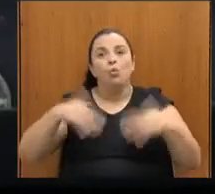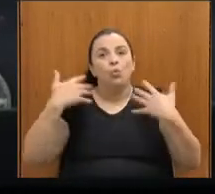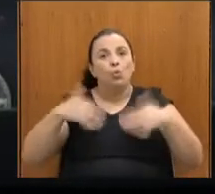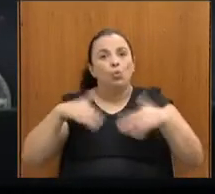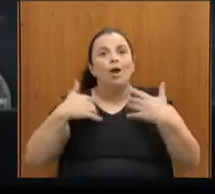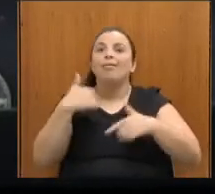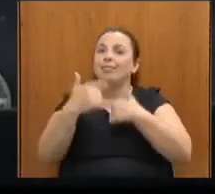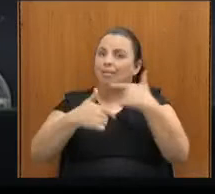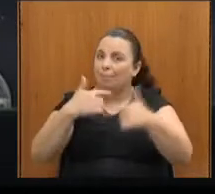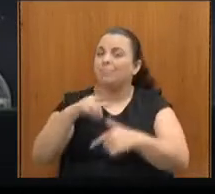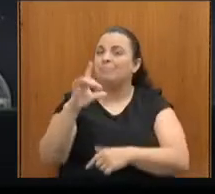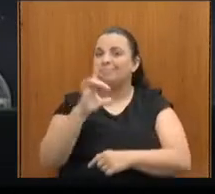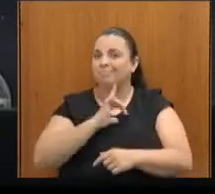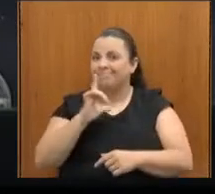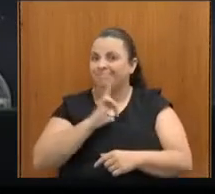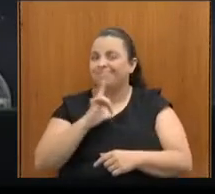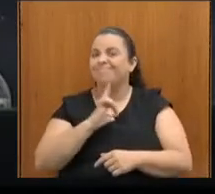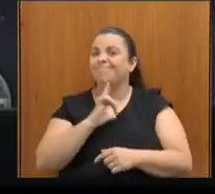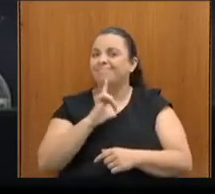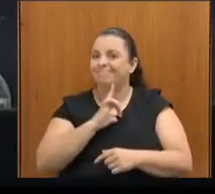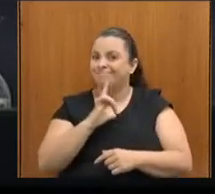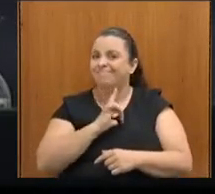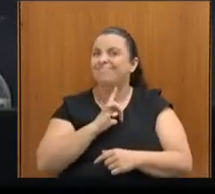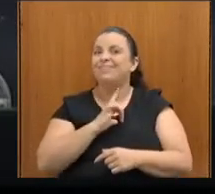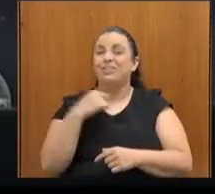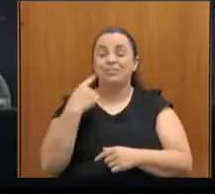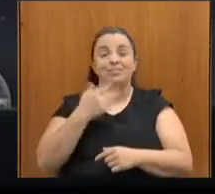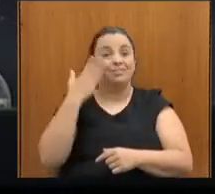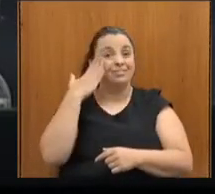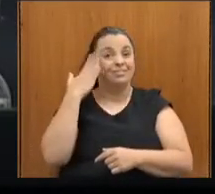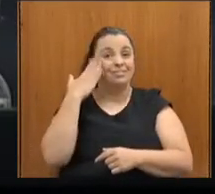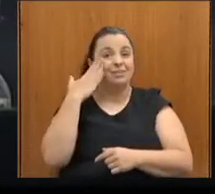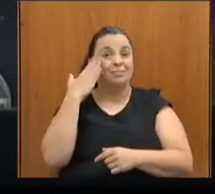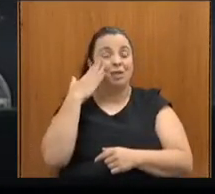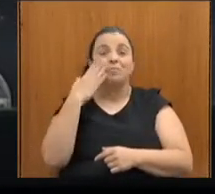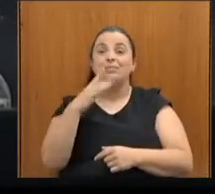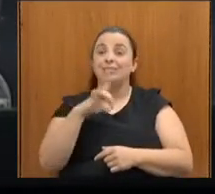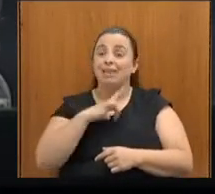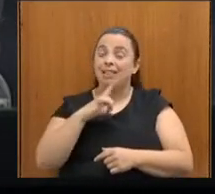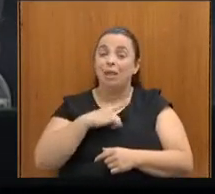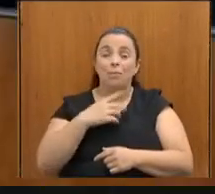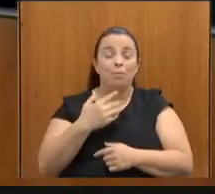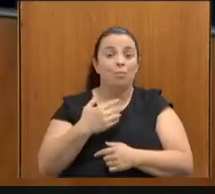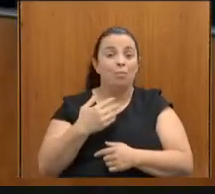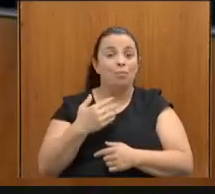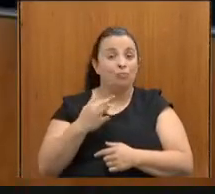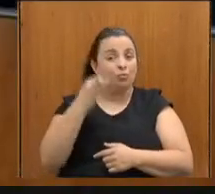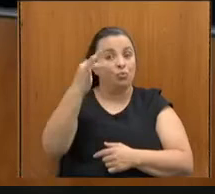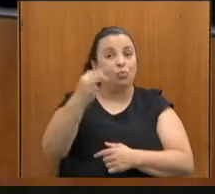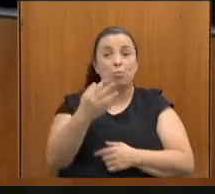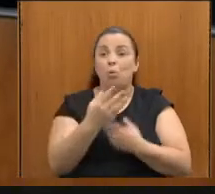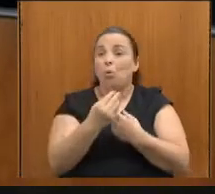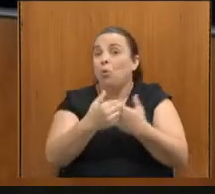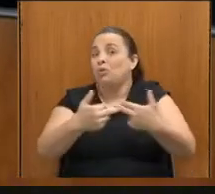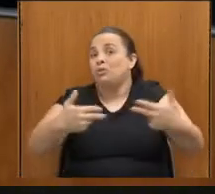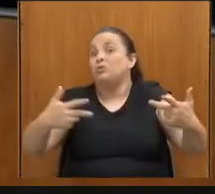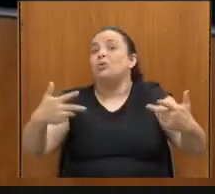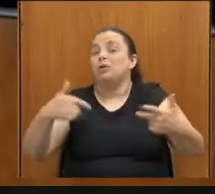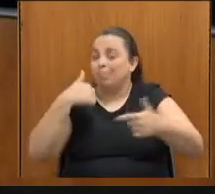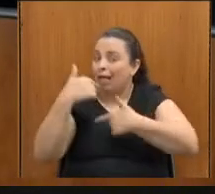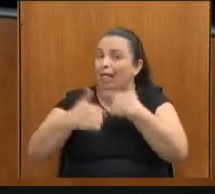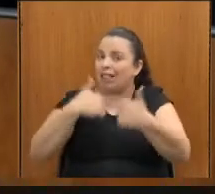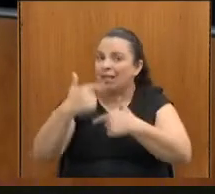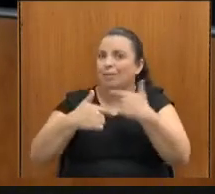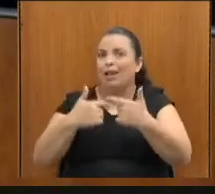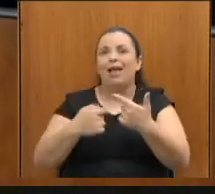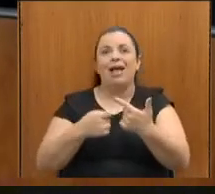que a gente leva da comissão e a gente sabe o tanto que temos ainda de trabalho a ser feito nos próximos meses,